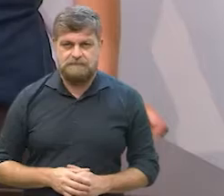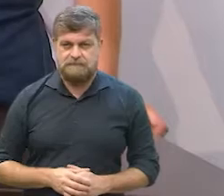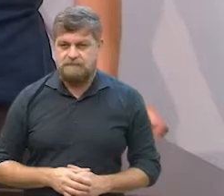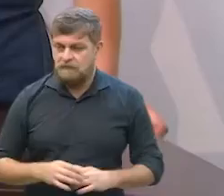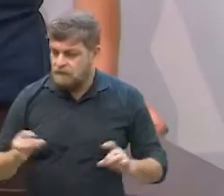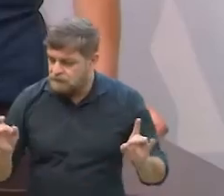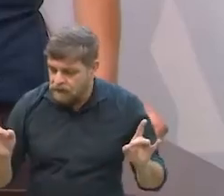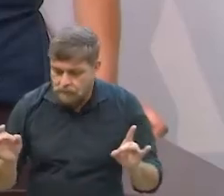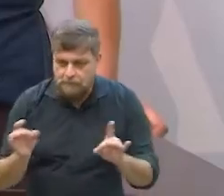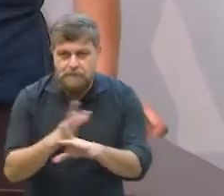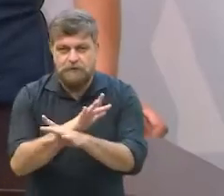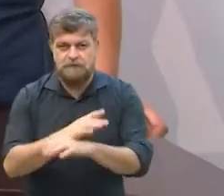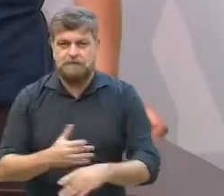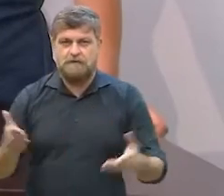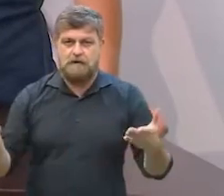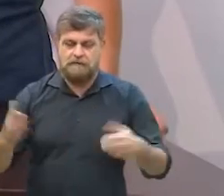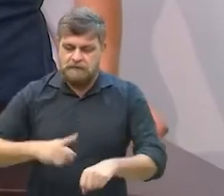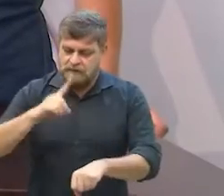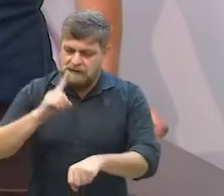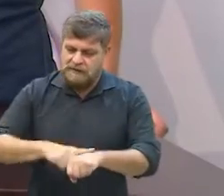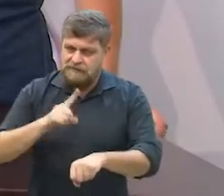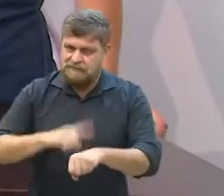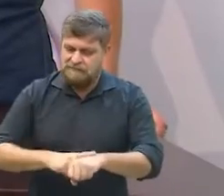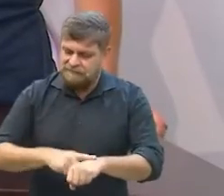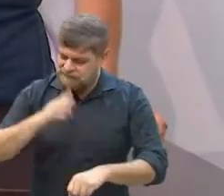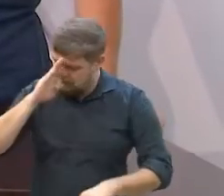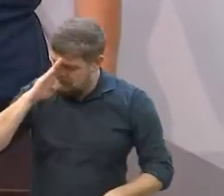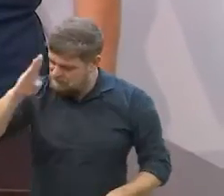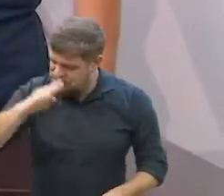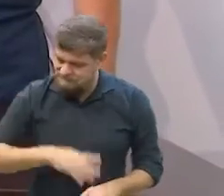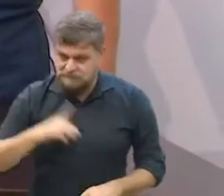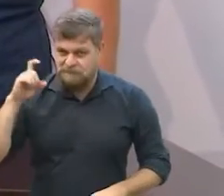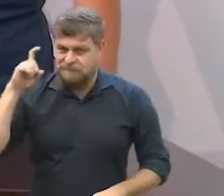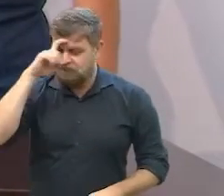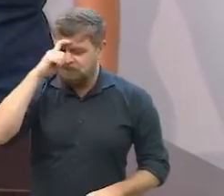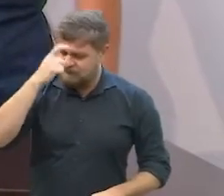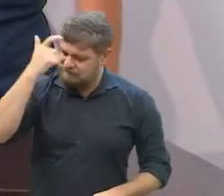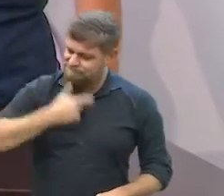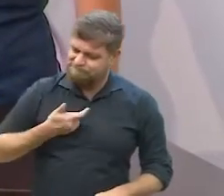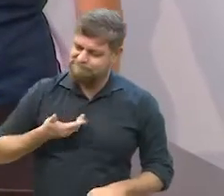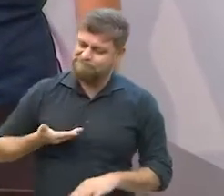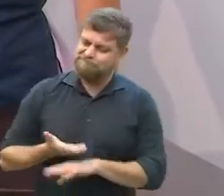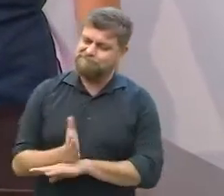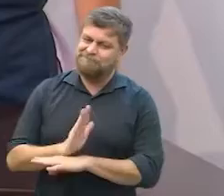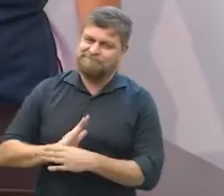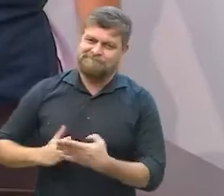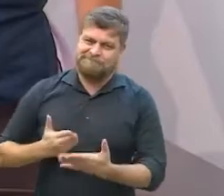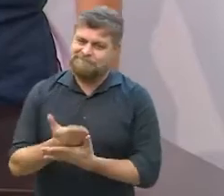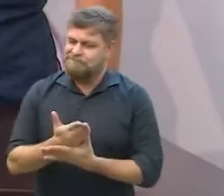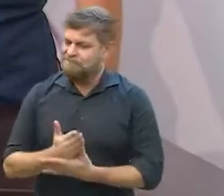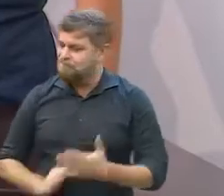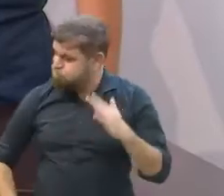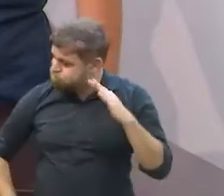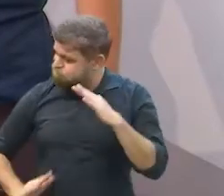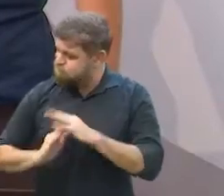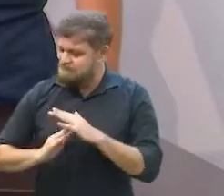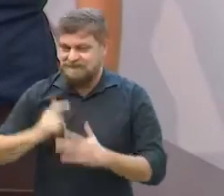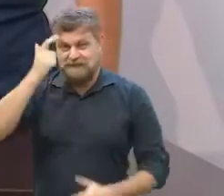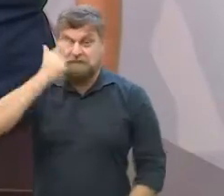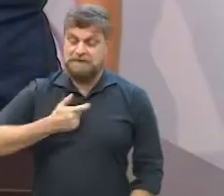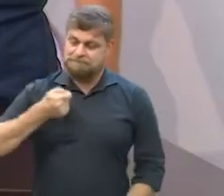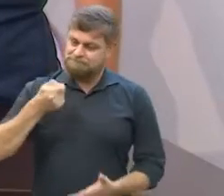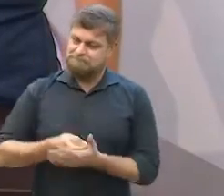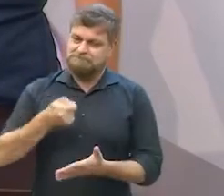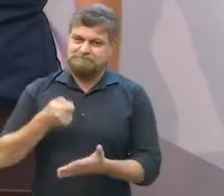receita pronta e agora chegou aquele momento mais difícil para mim insuportável mas eu sou